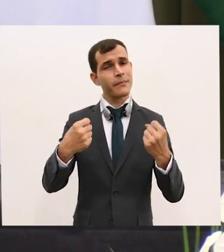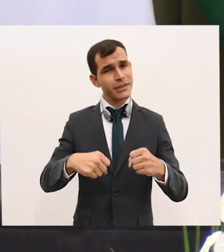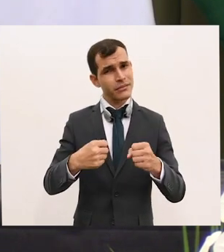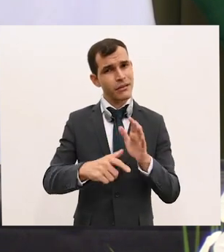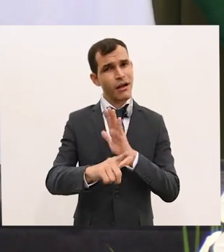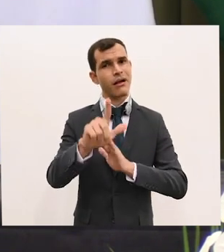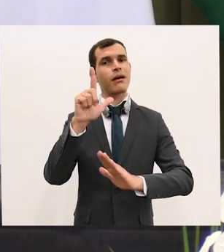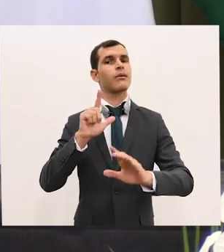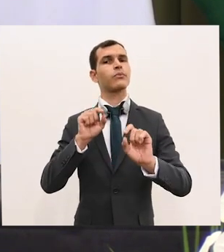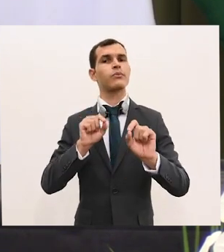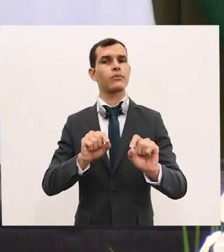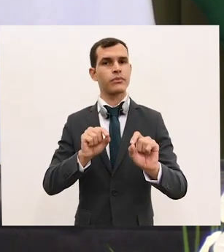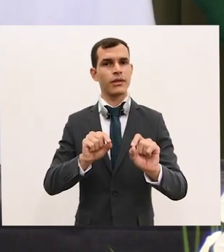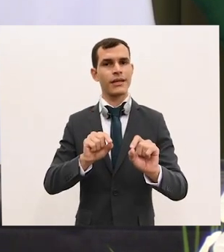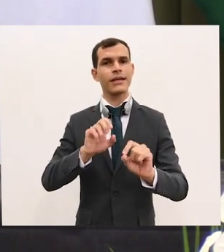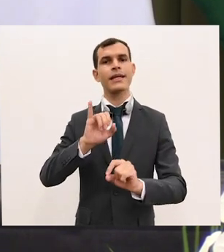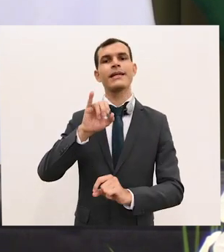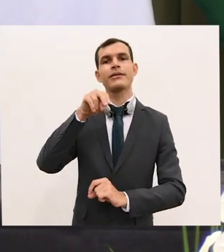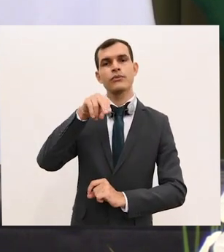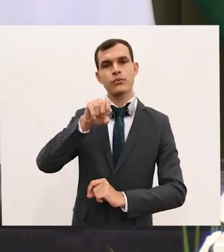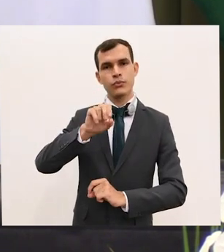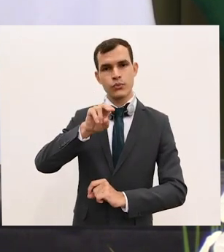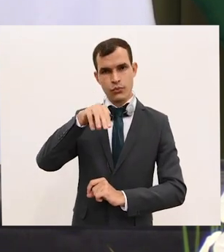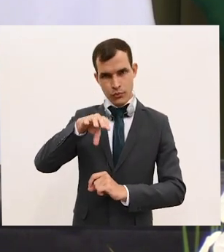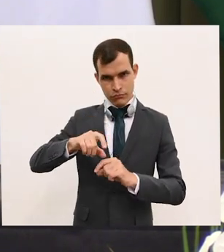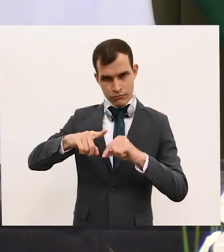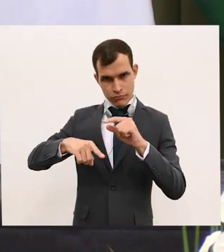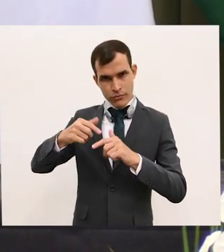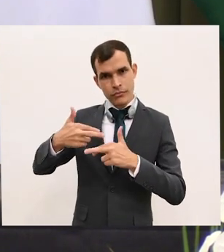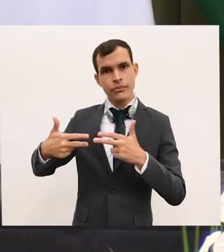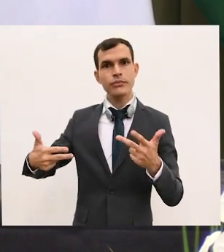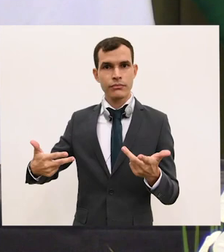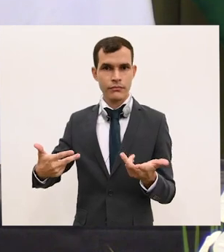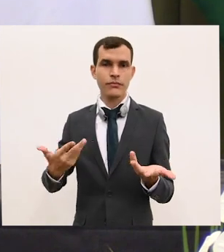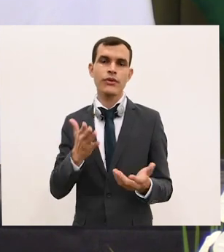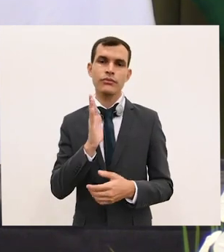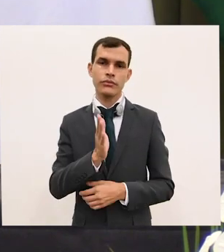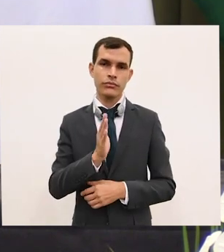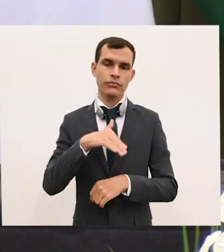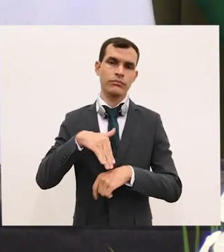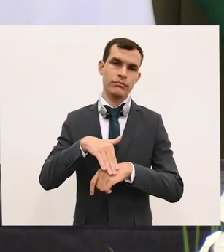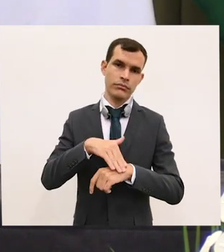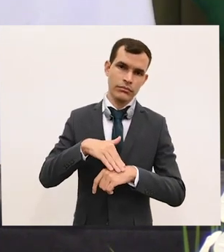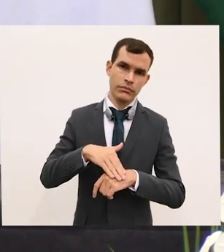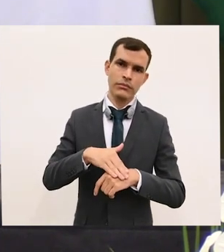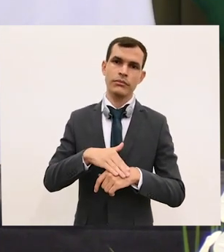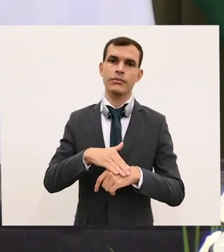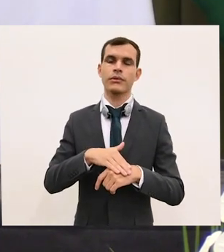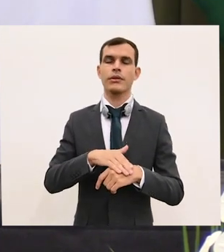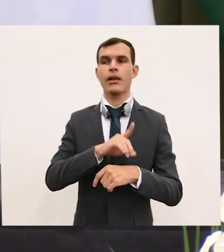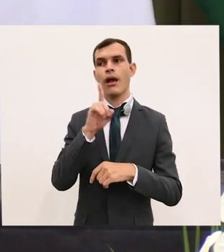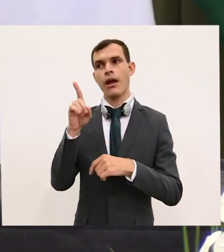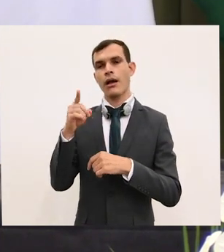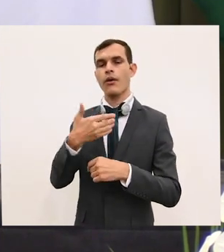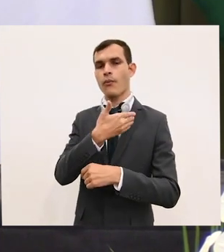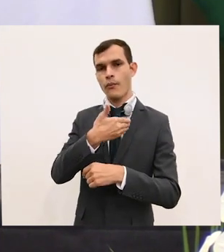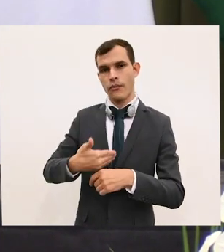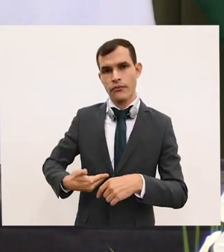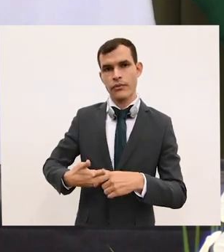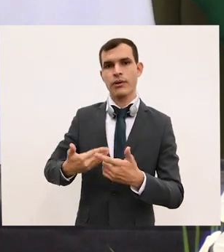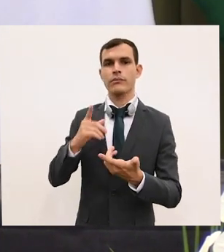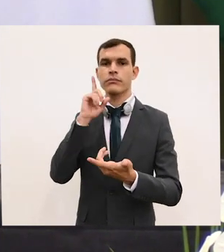o governo norte-americano, com empresários da Nigéria, com governos,